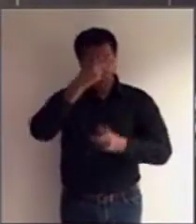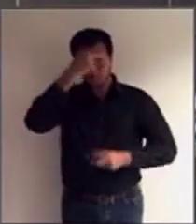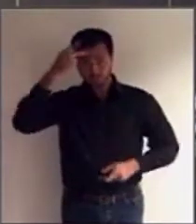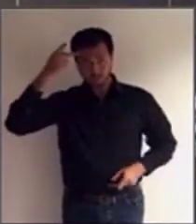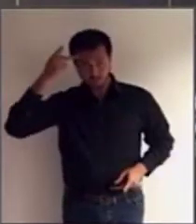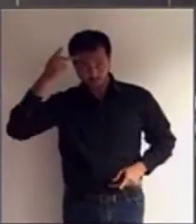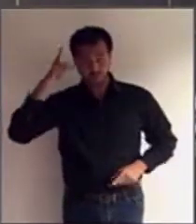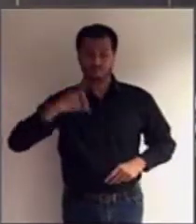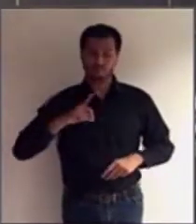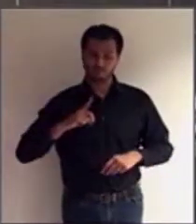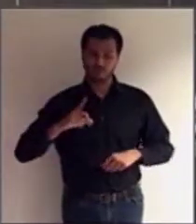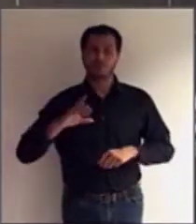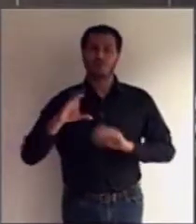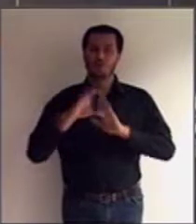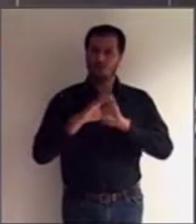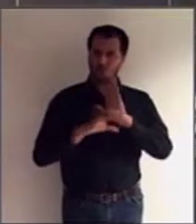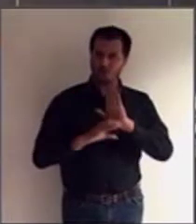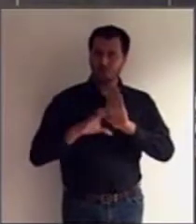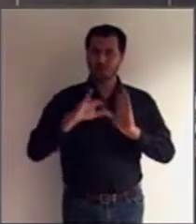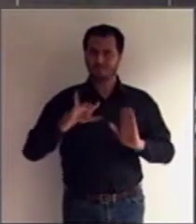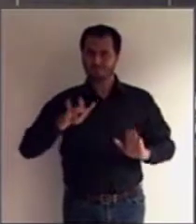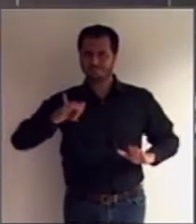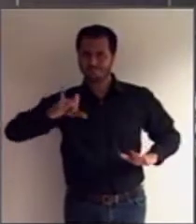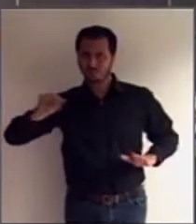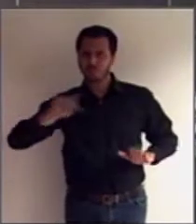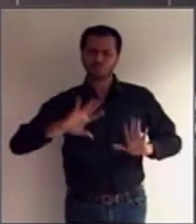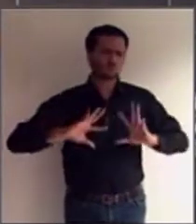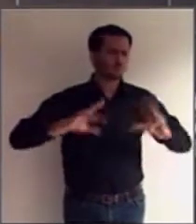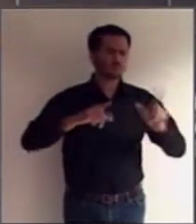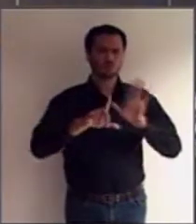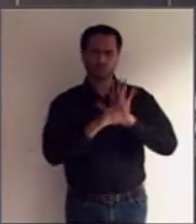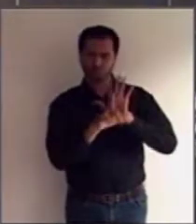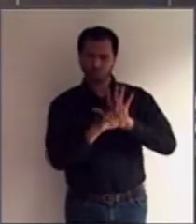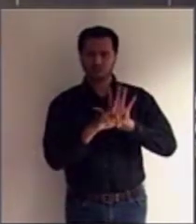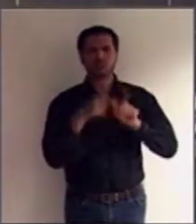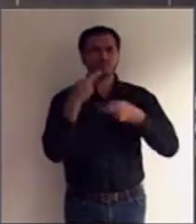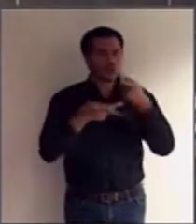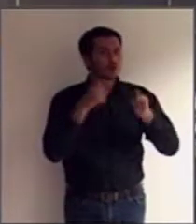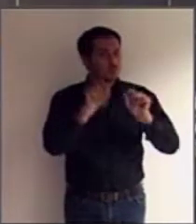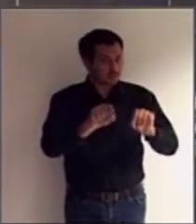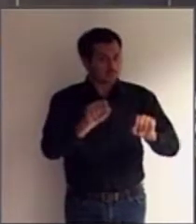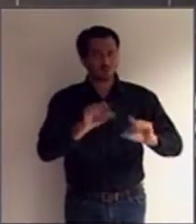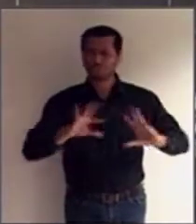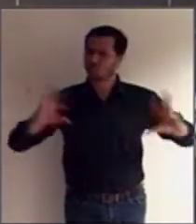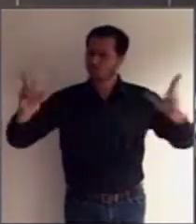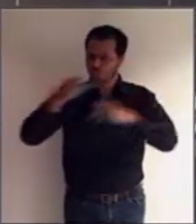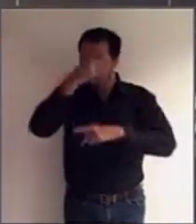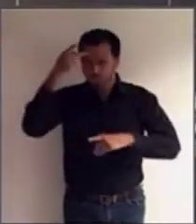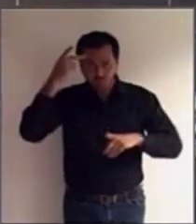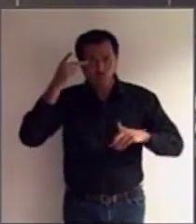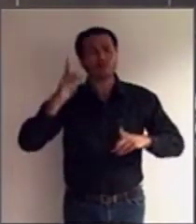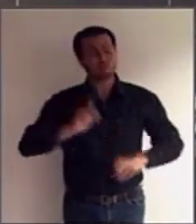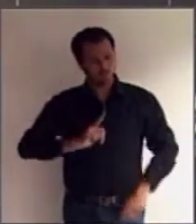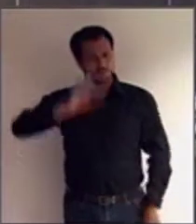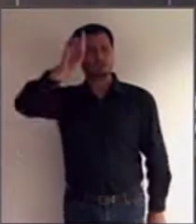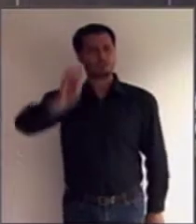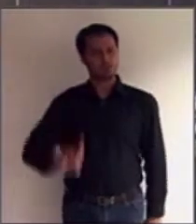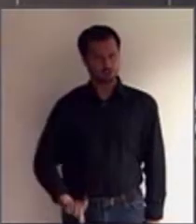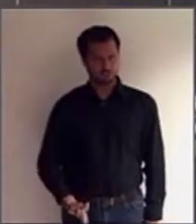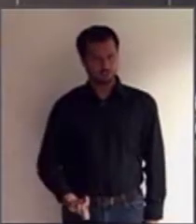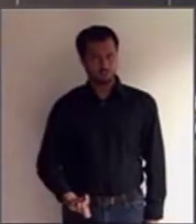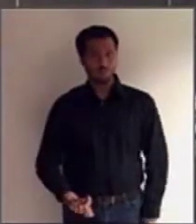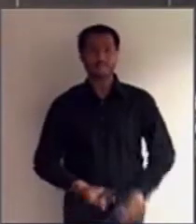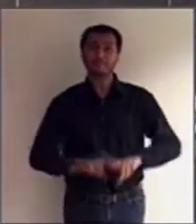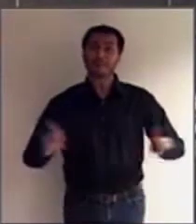o artigo 1º do Código Civil, de acordo com todo o nosso ordenamento jurídico, é sujeito de direitos. Só que nem toda pessoa consegue